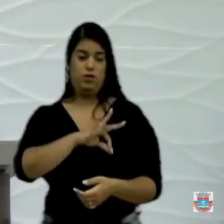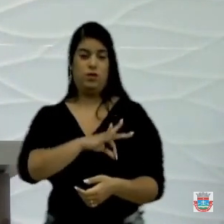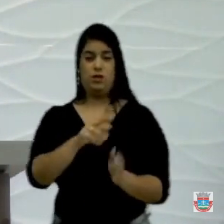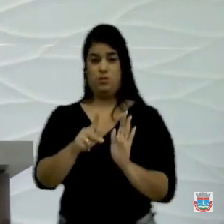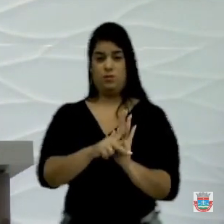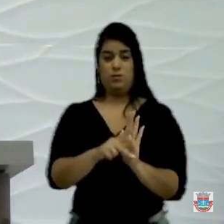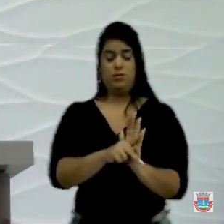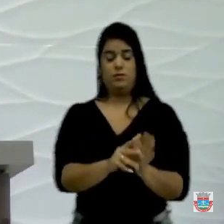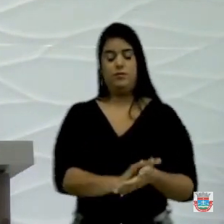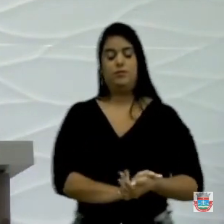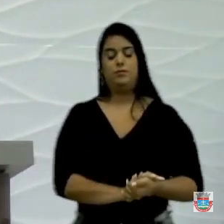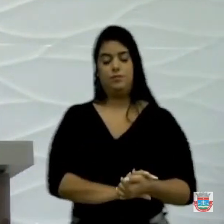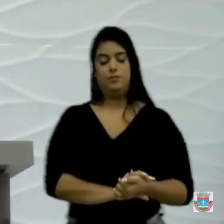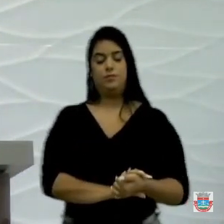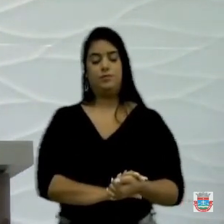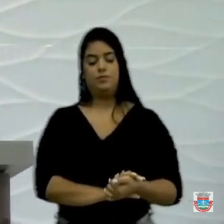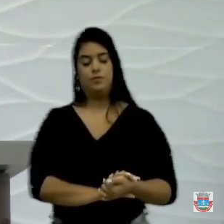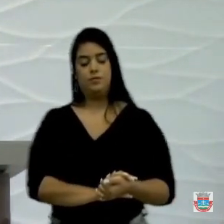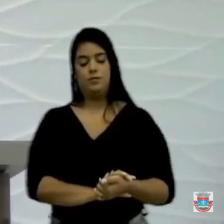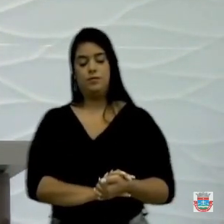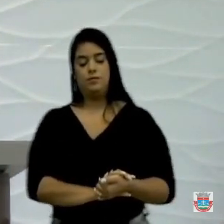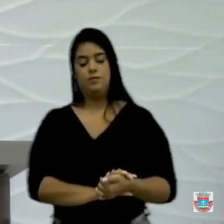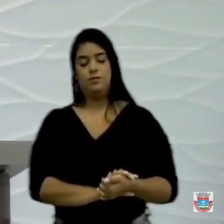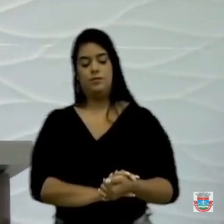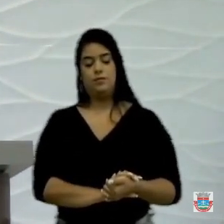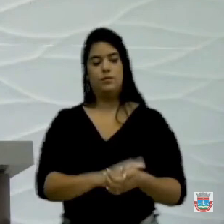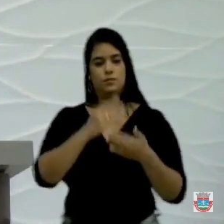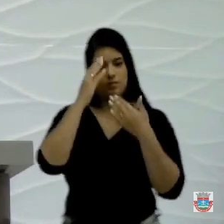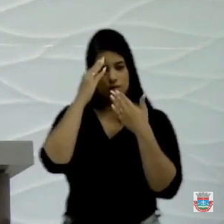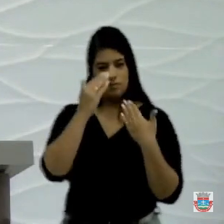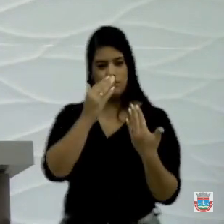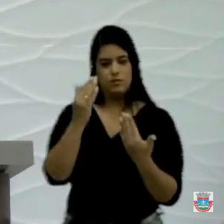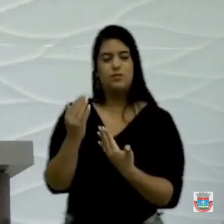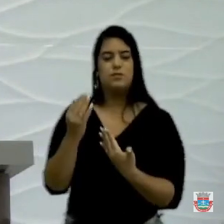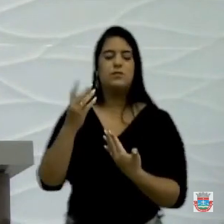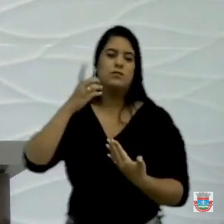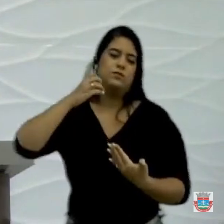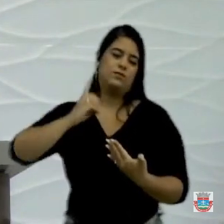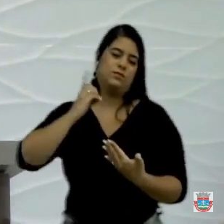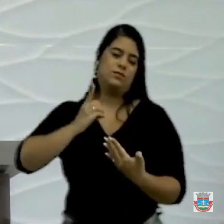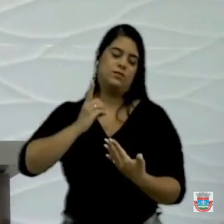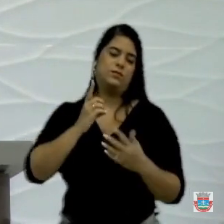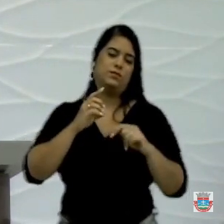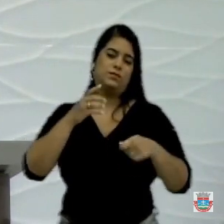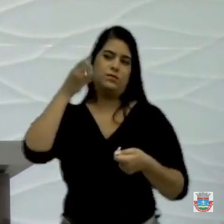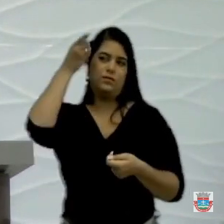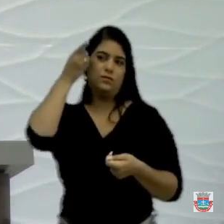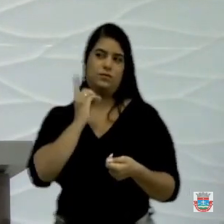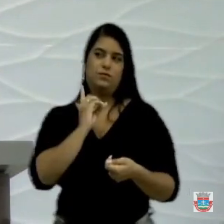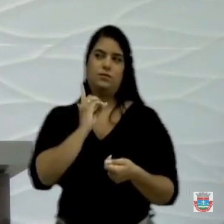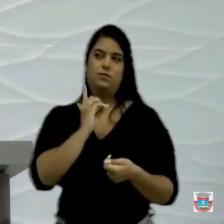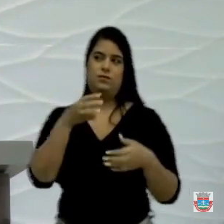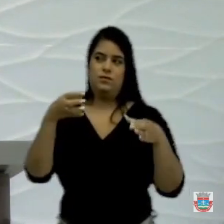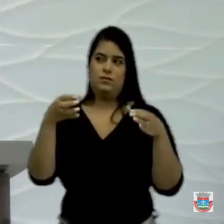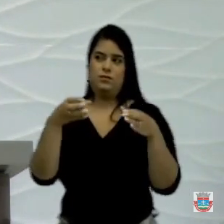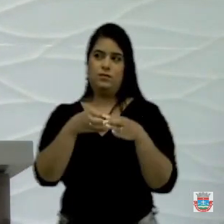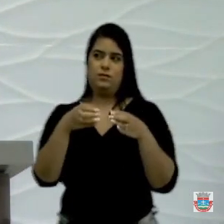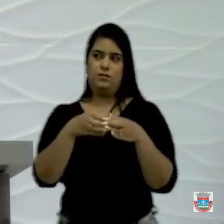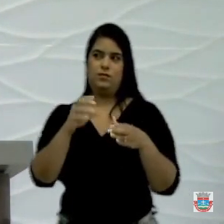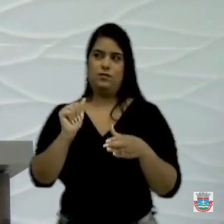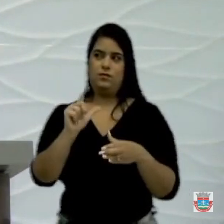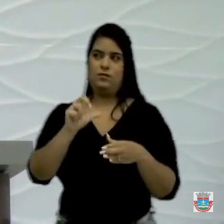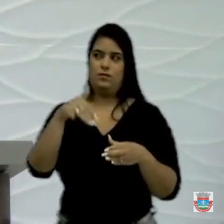Quero aqui agradecer a nossa deputada Debra Almeida, ao grupo Almeida.